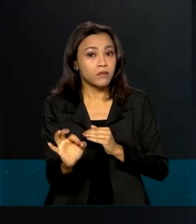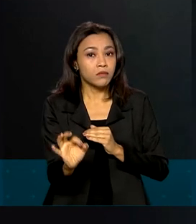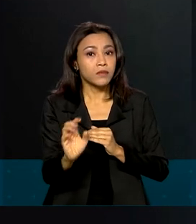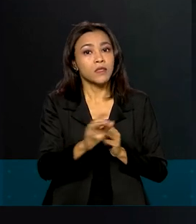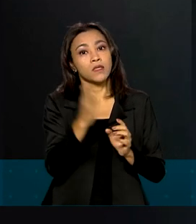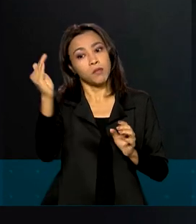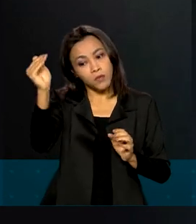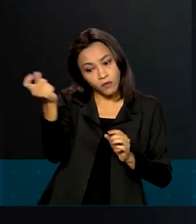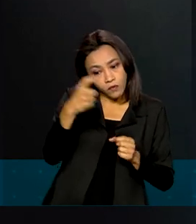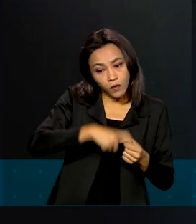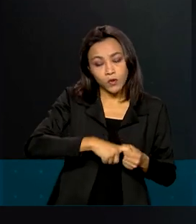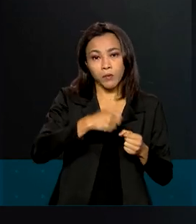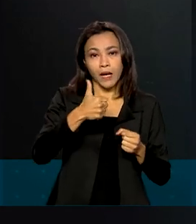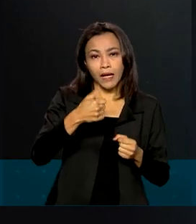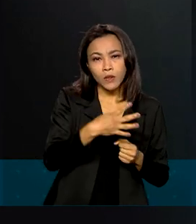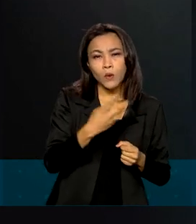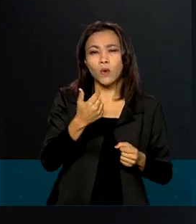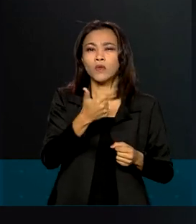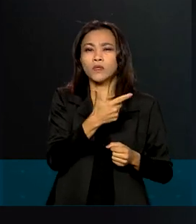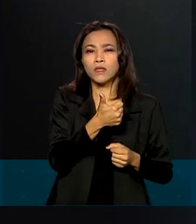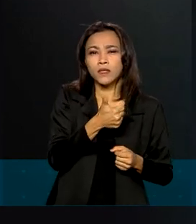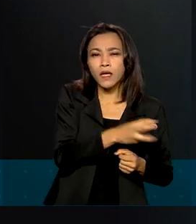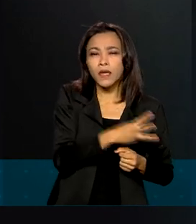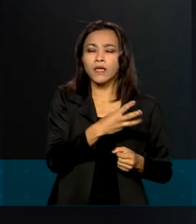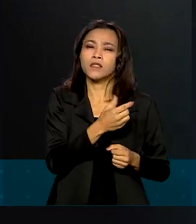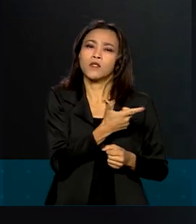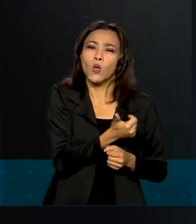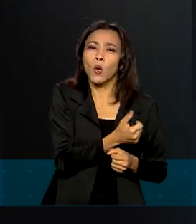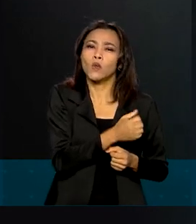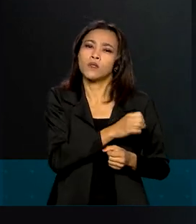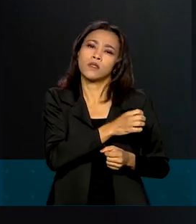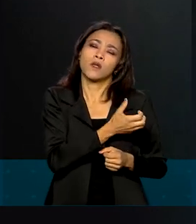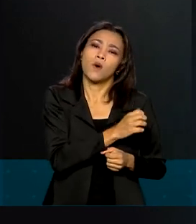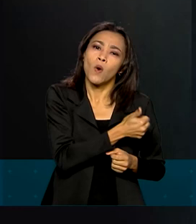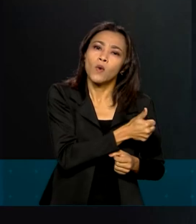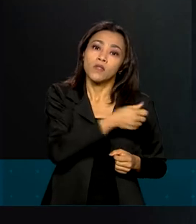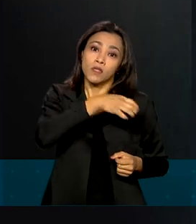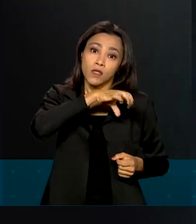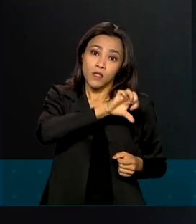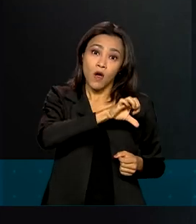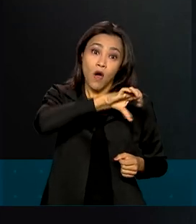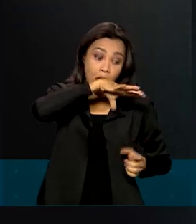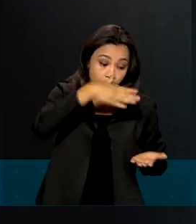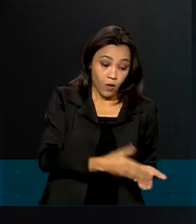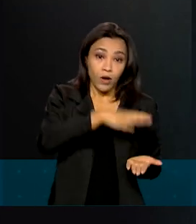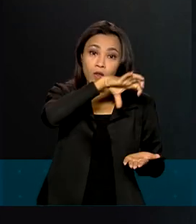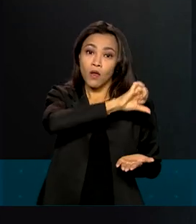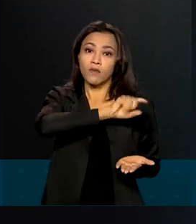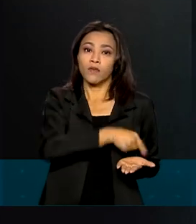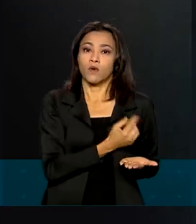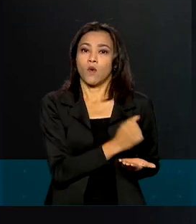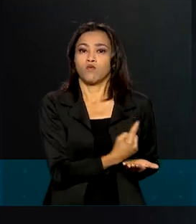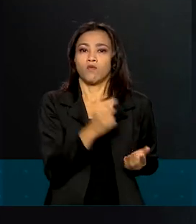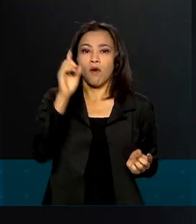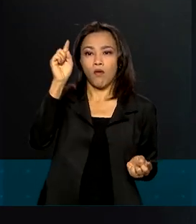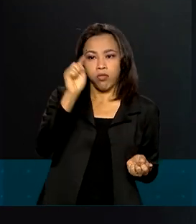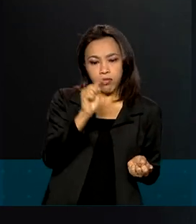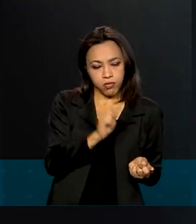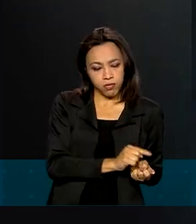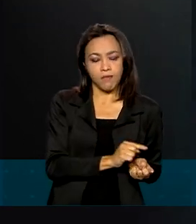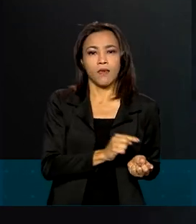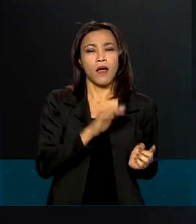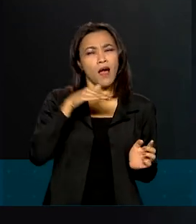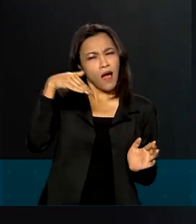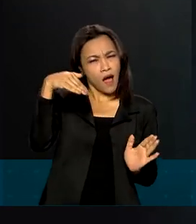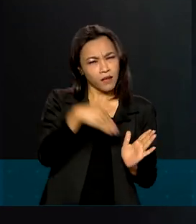Voltou para 14%, 13%, 12%, 11%, 10%, 9%. Nós estamos em 9,1%. Até o fim do ano,